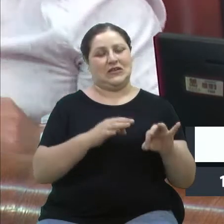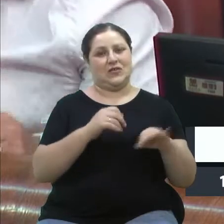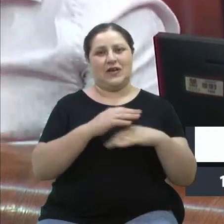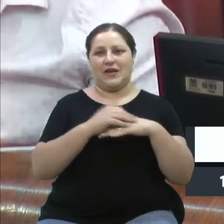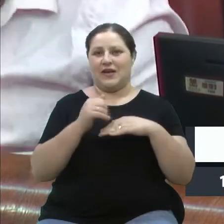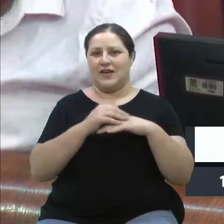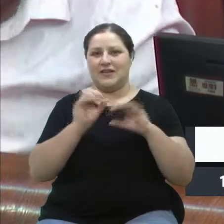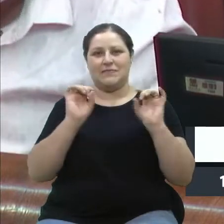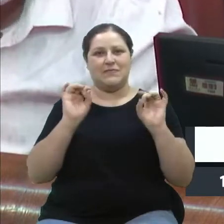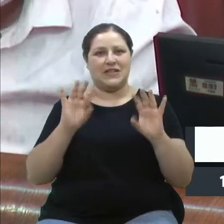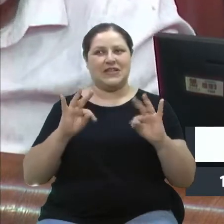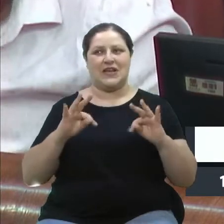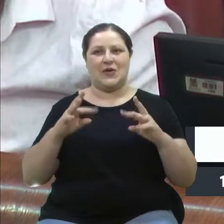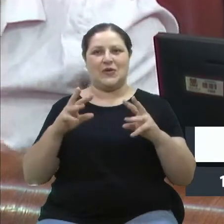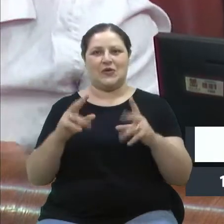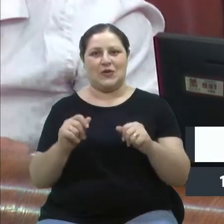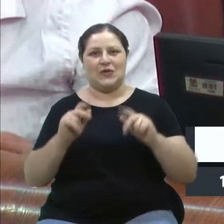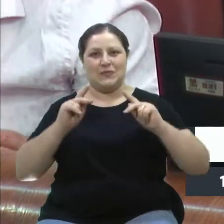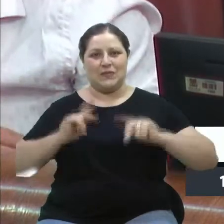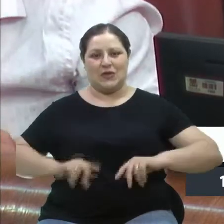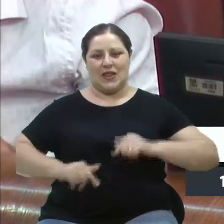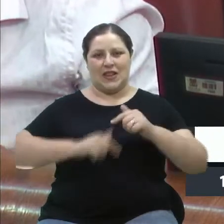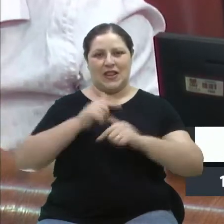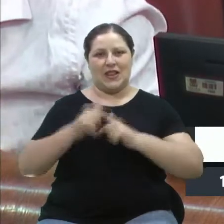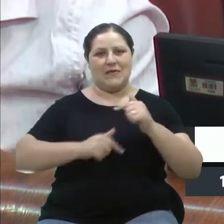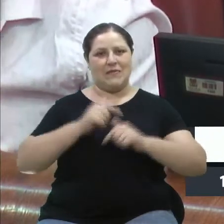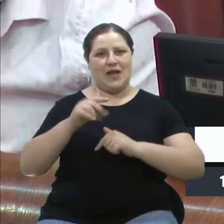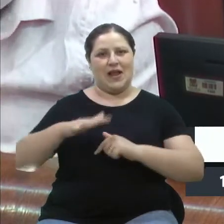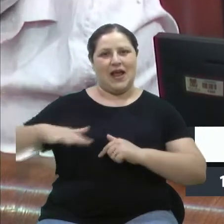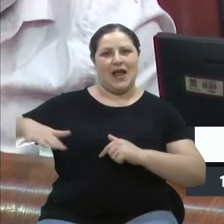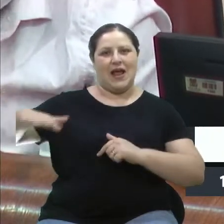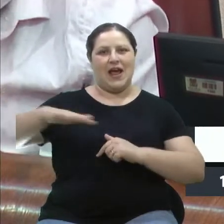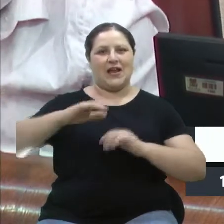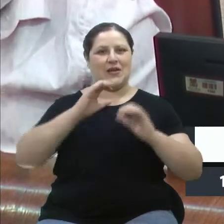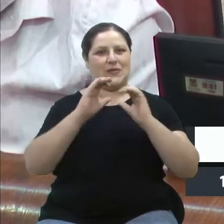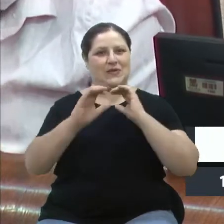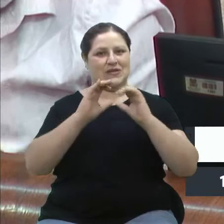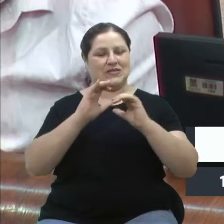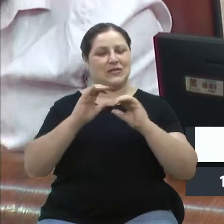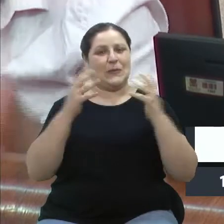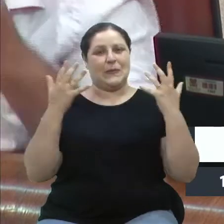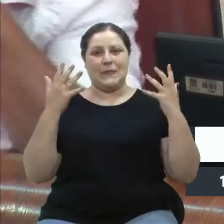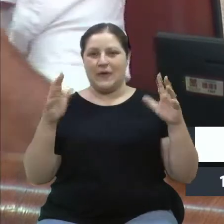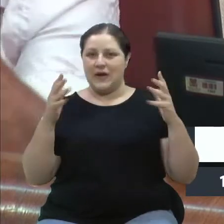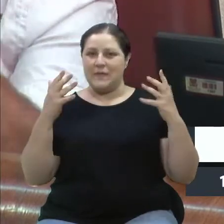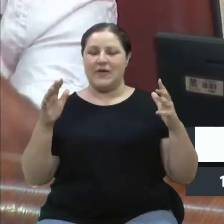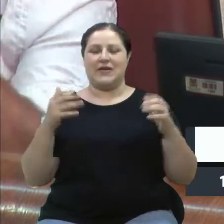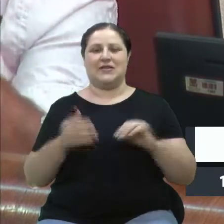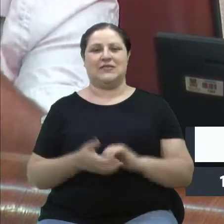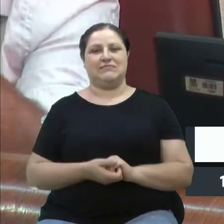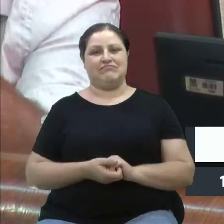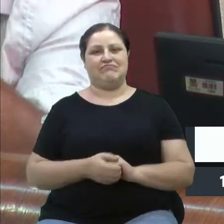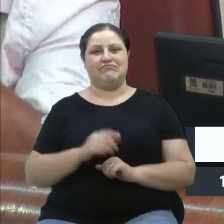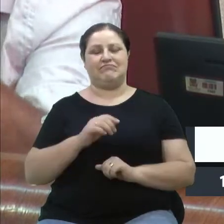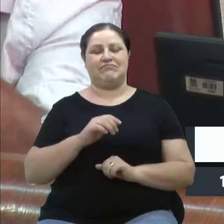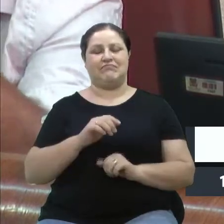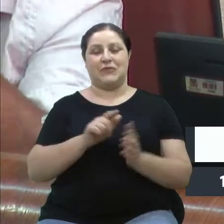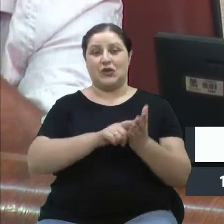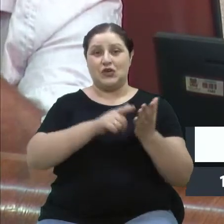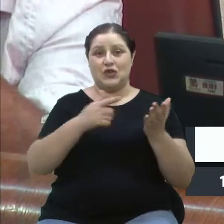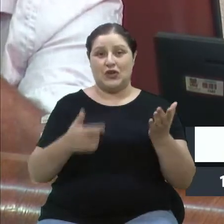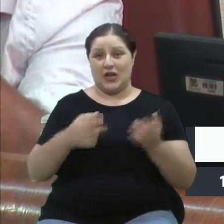por todos, pessoas que trabalham com a comunicação, e meus parabéns aí então, o Jornal do Almoço,